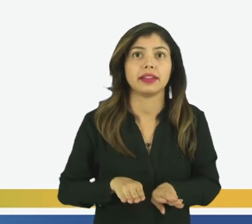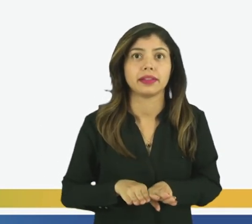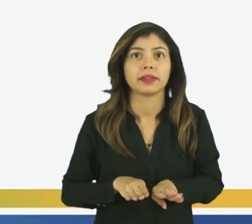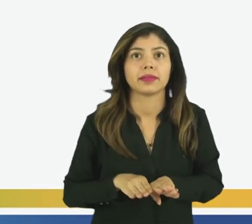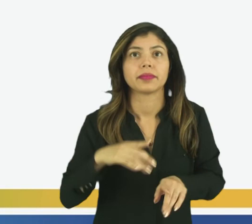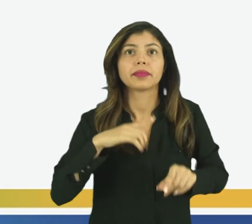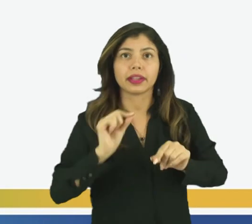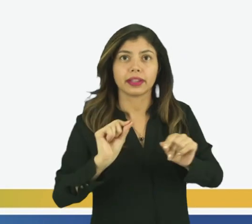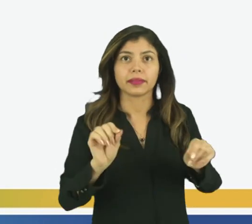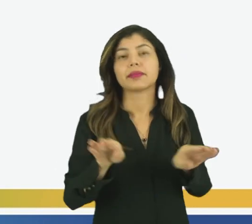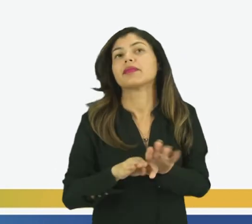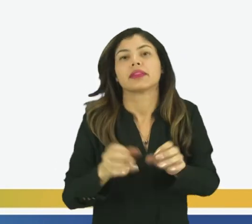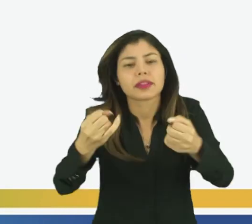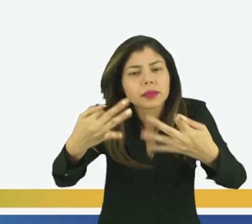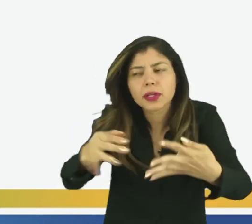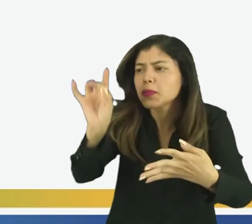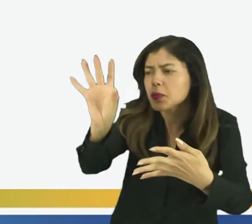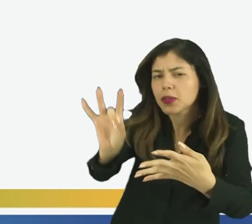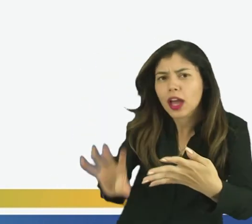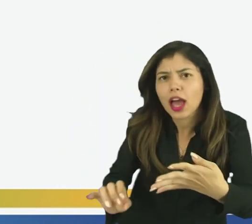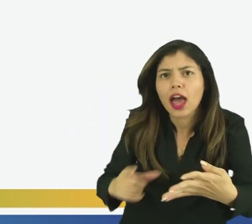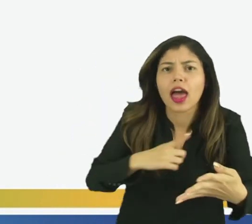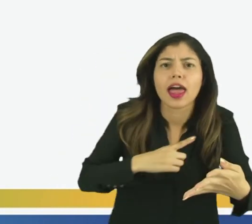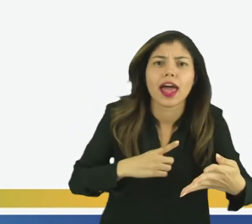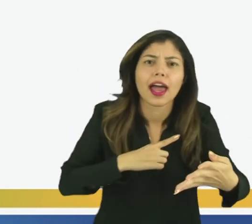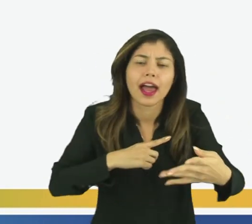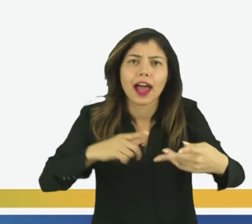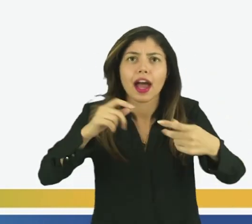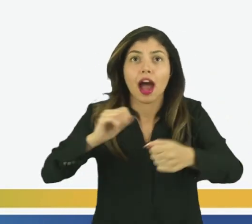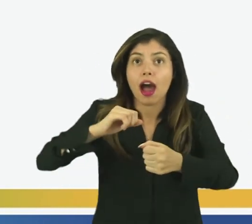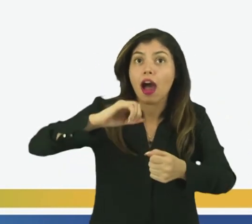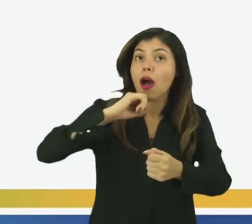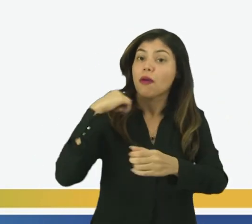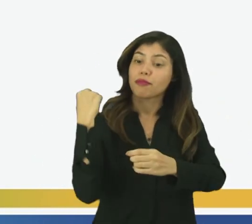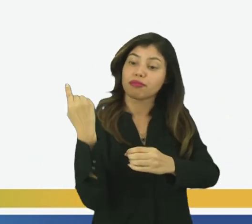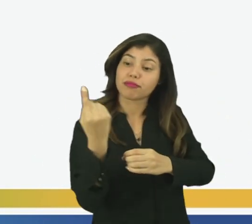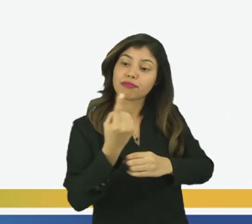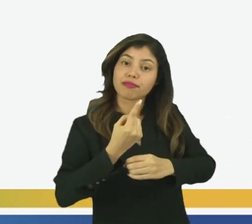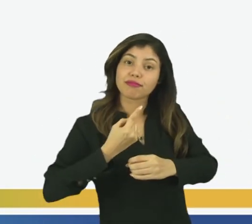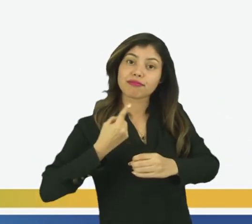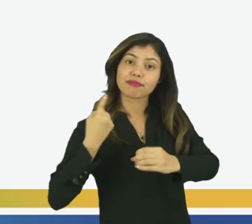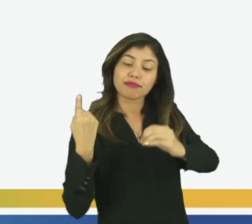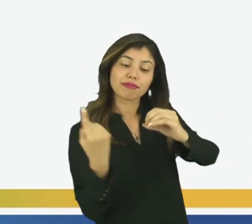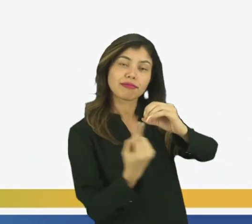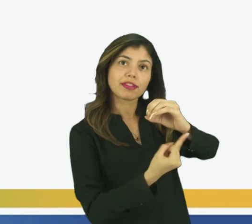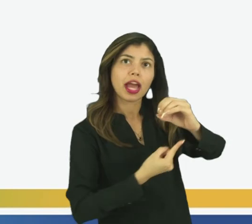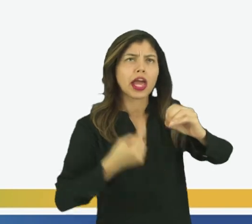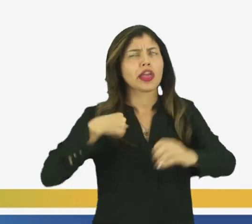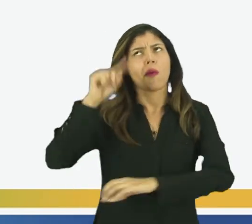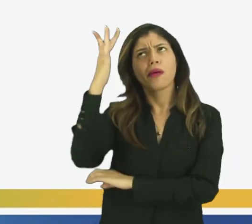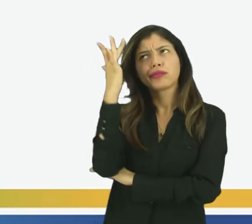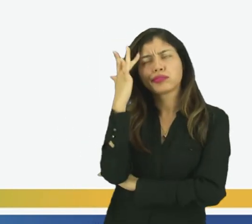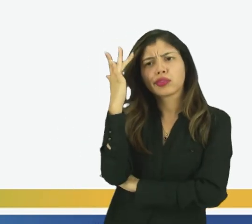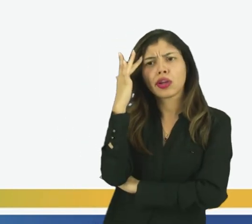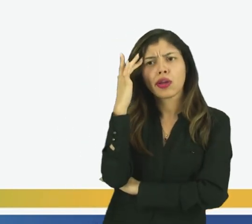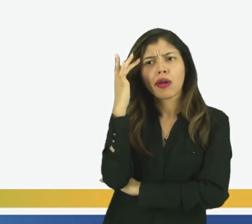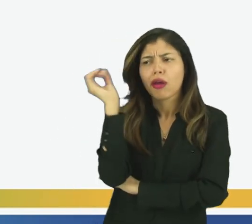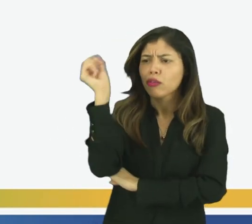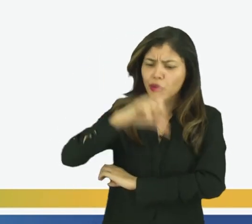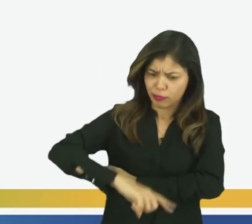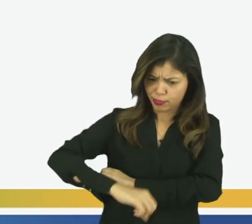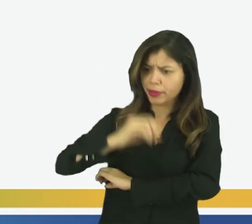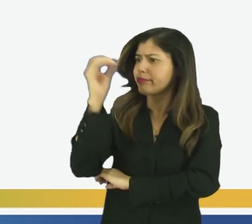Eu estava explicando para eles que é você quem gira ao meu redor. E eu achando que o sol subia e descia.